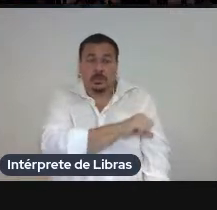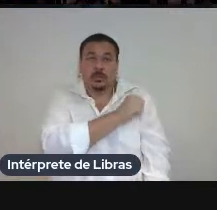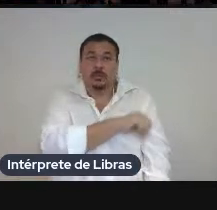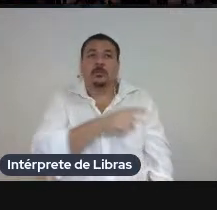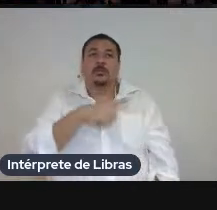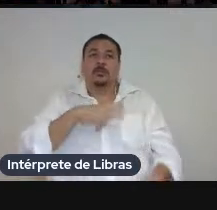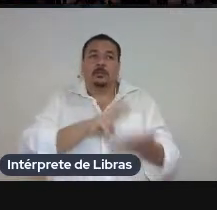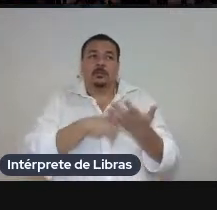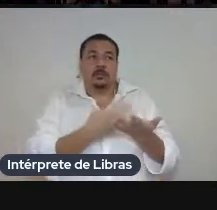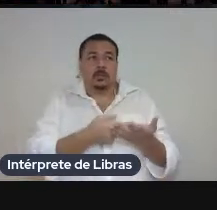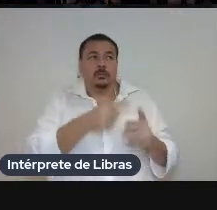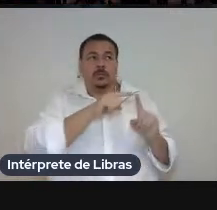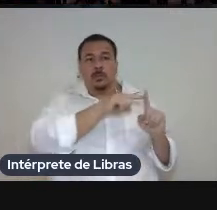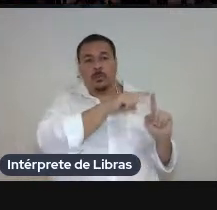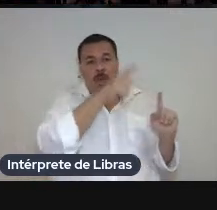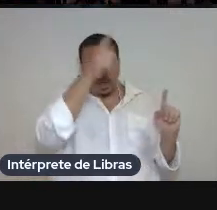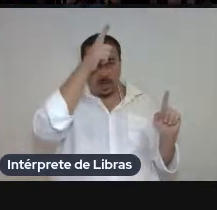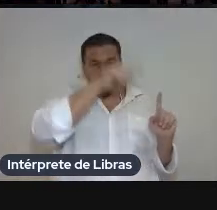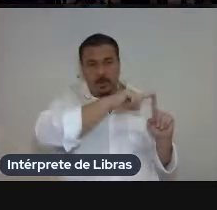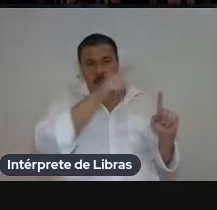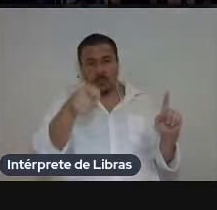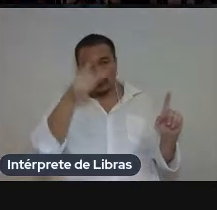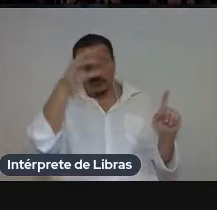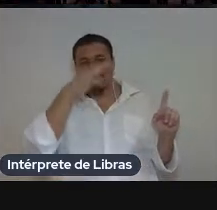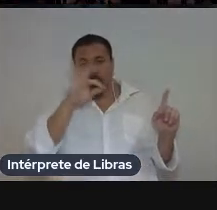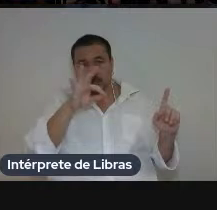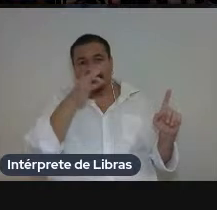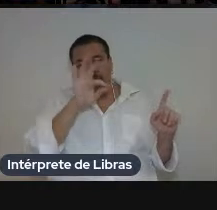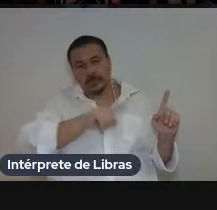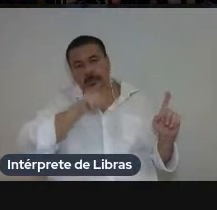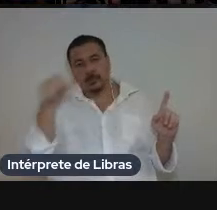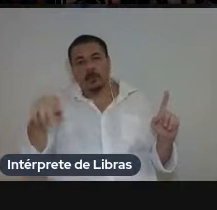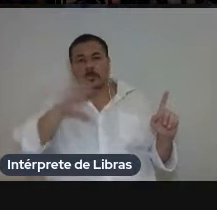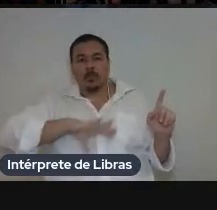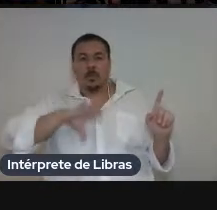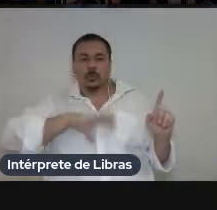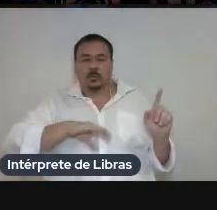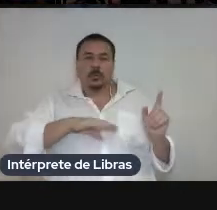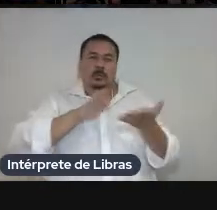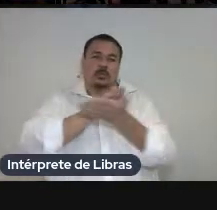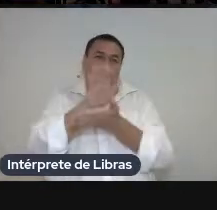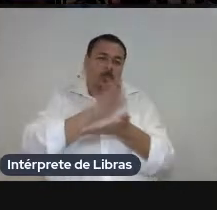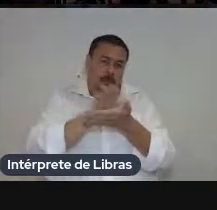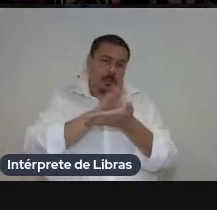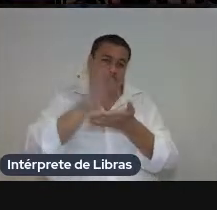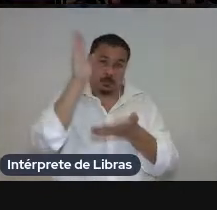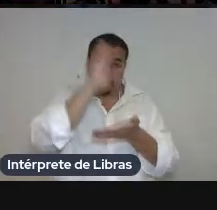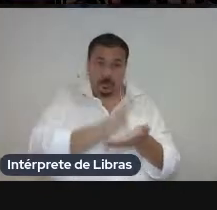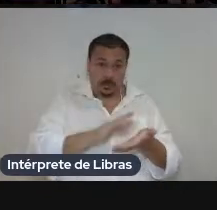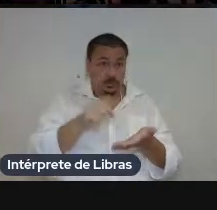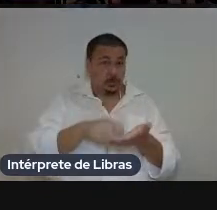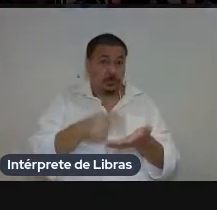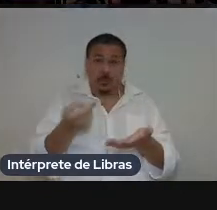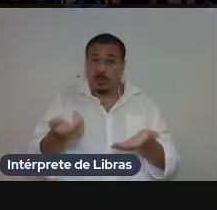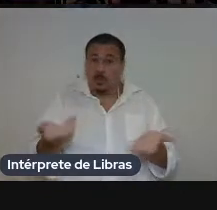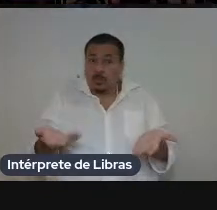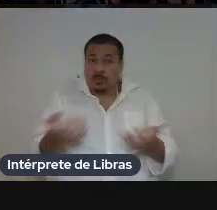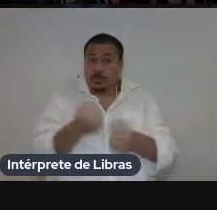indiretas do francês que são publicadas no Brasil uma obra hoje impossível de ser encontrada